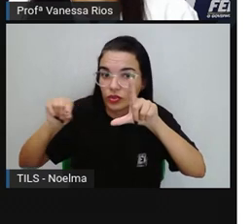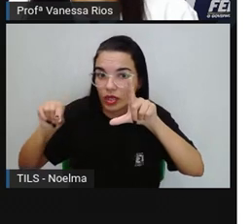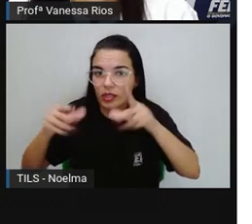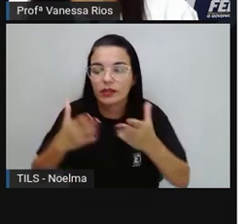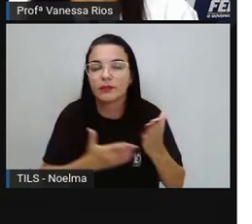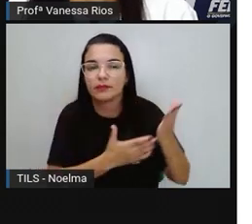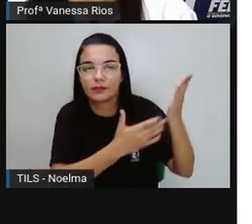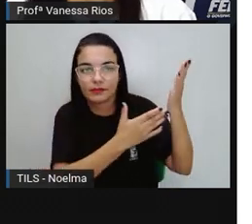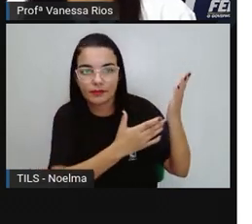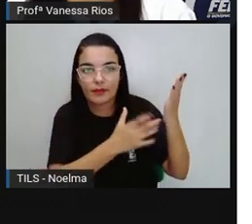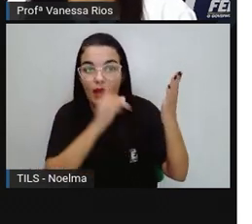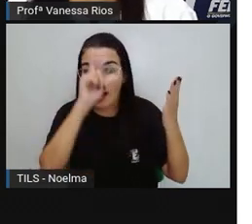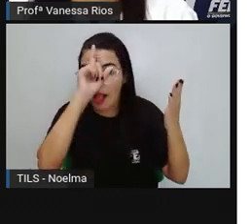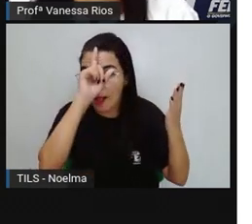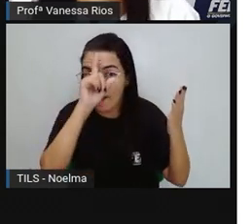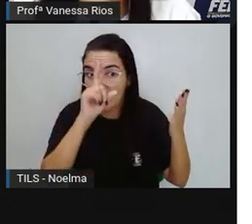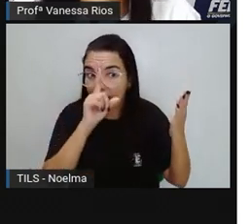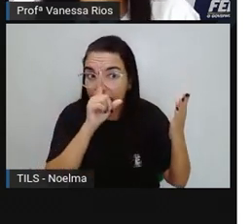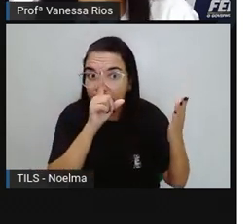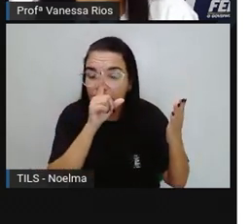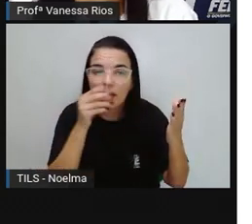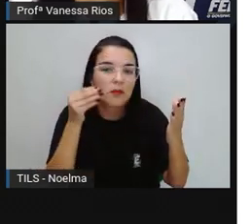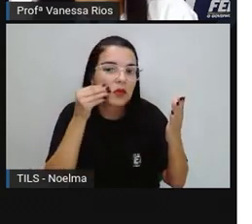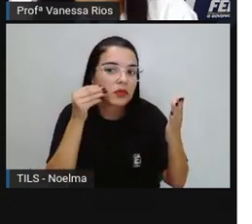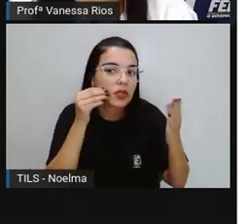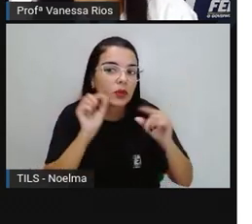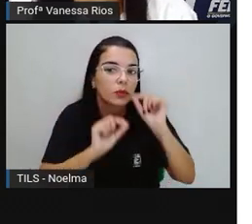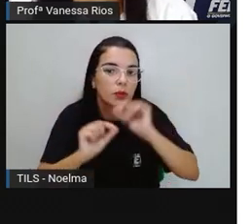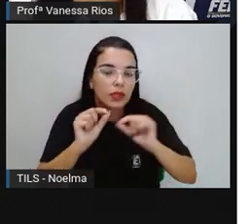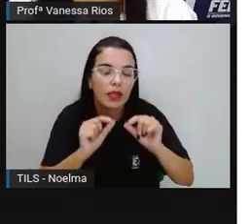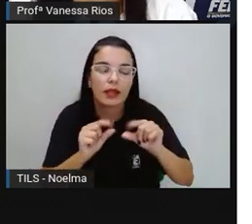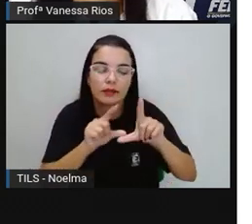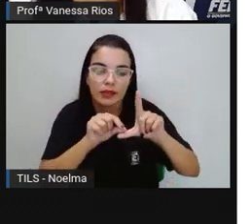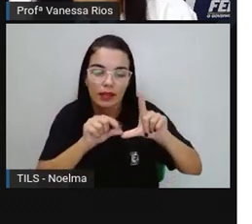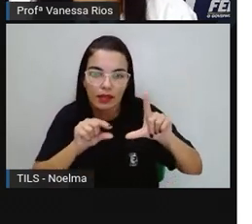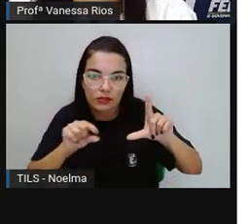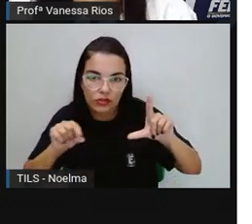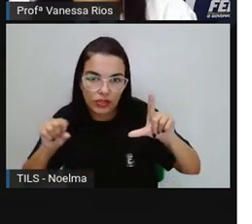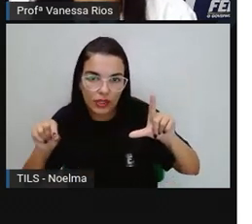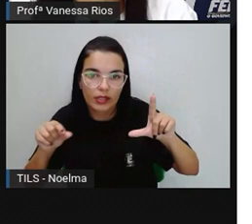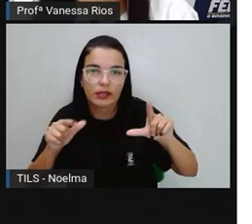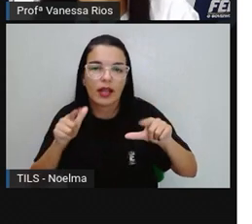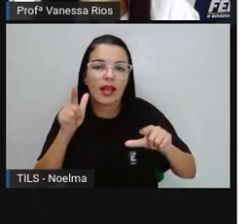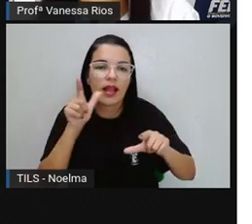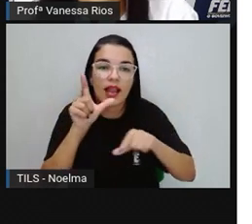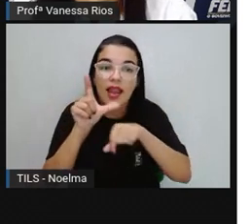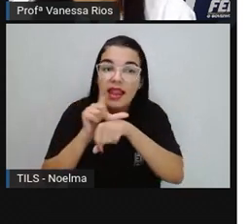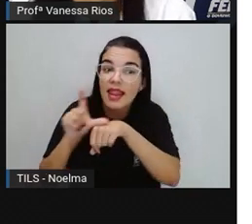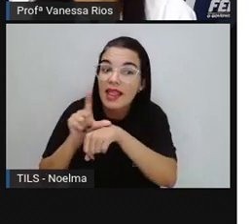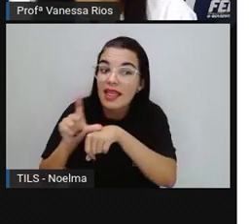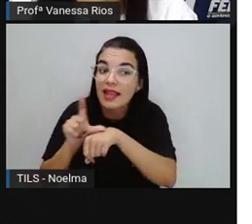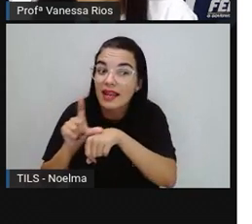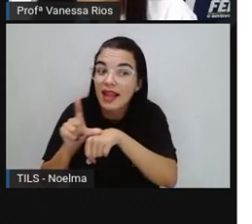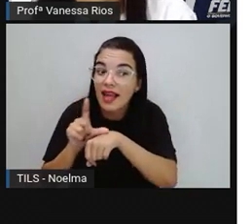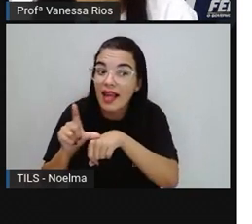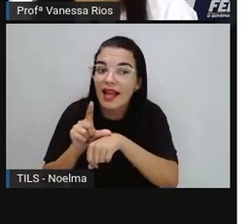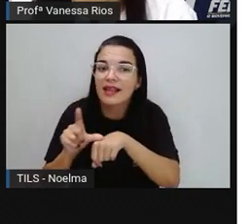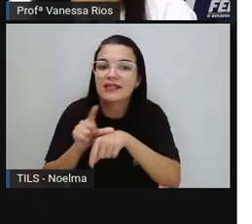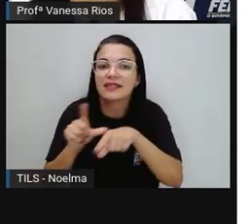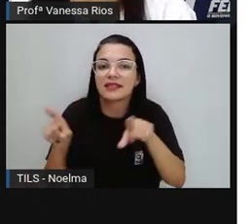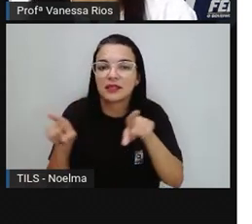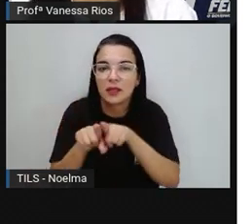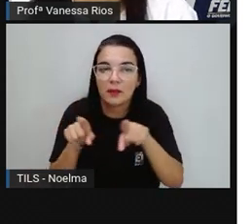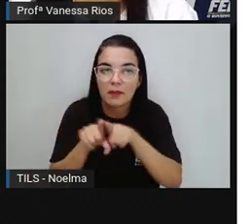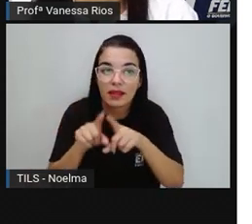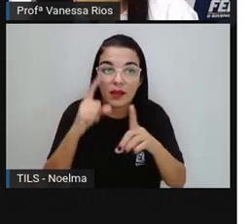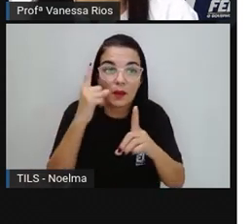amarela representa aí o sertão, lilásinho, ó, o agreste, lembra que nós localizamos também o agreste no